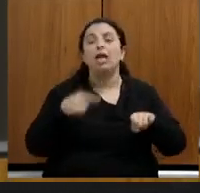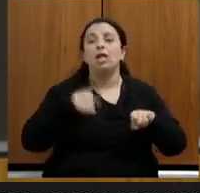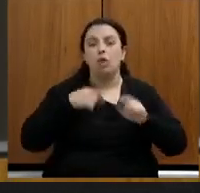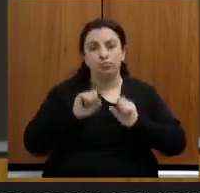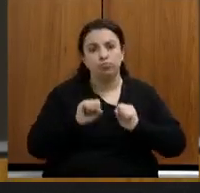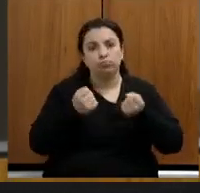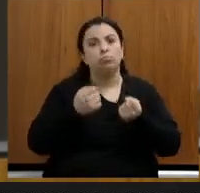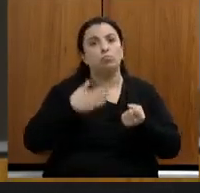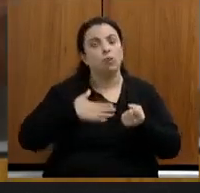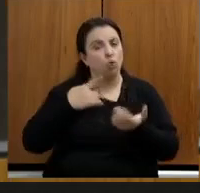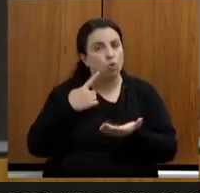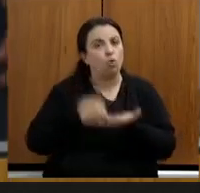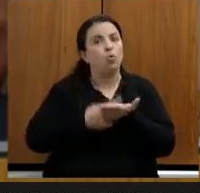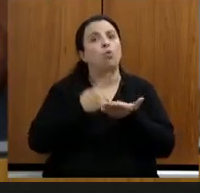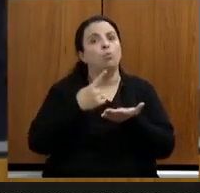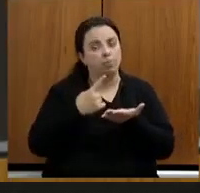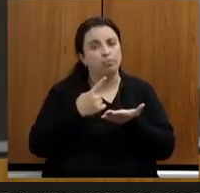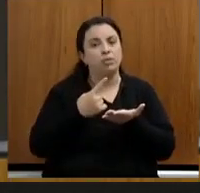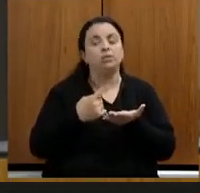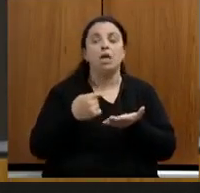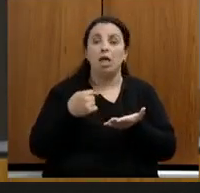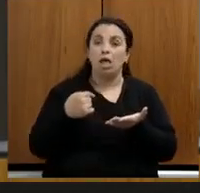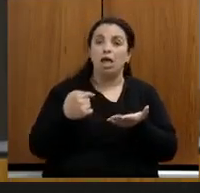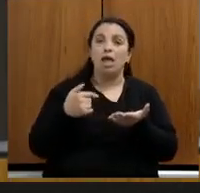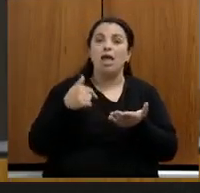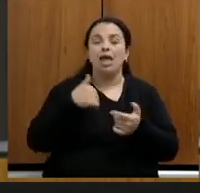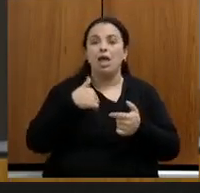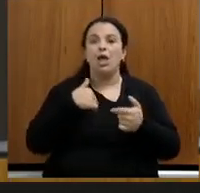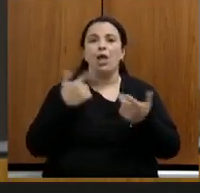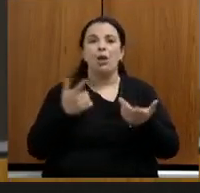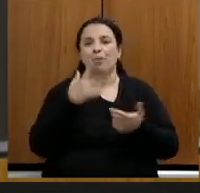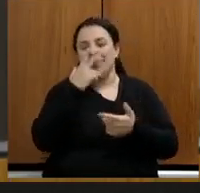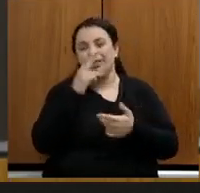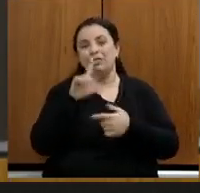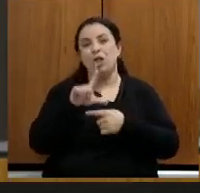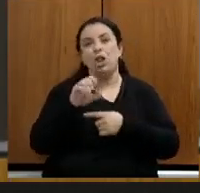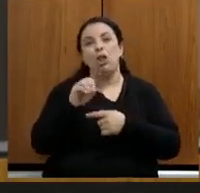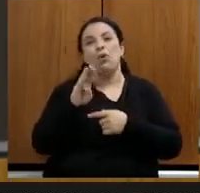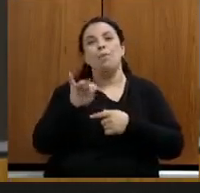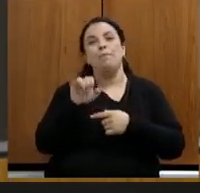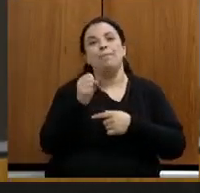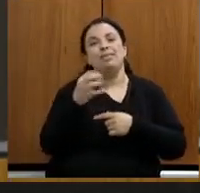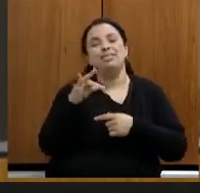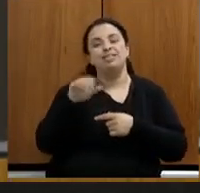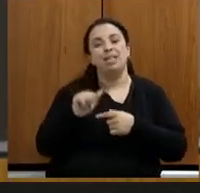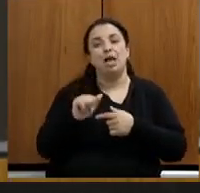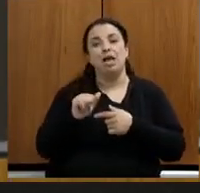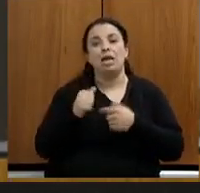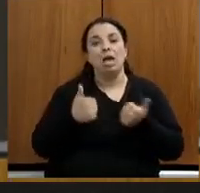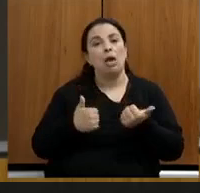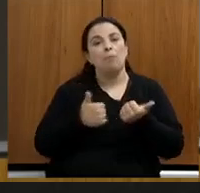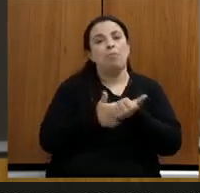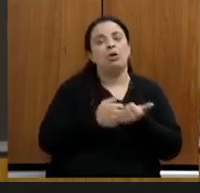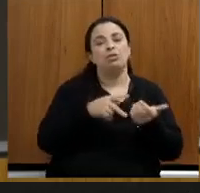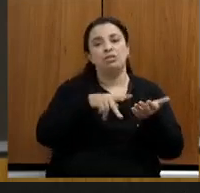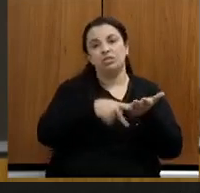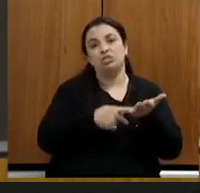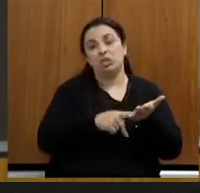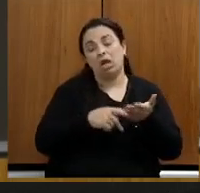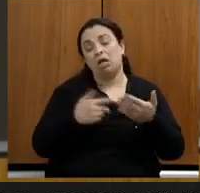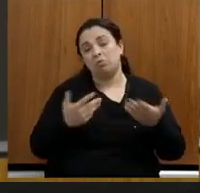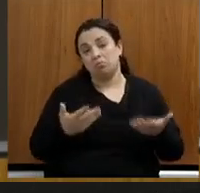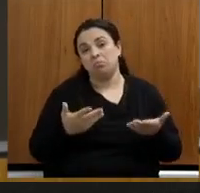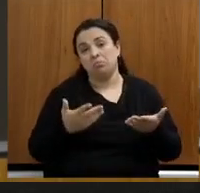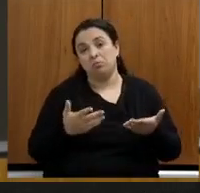compromisso de fato eu sou tida como lobista dos sindicatos isso disseram